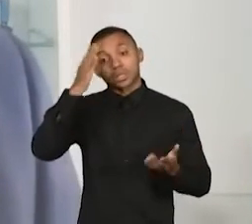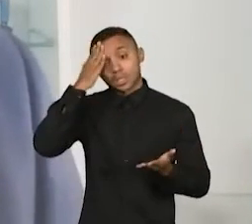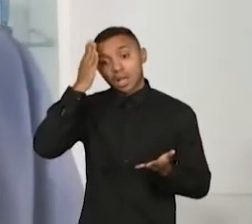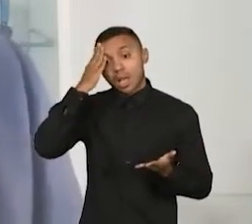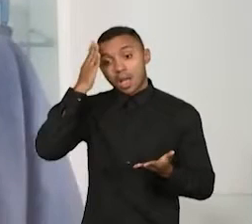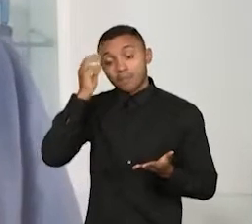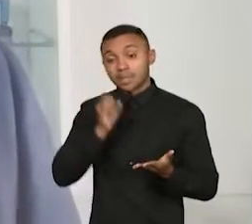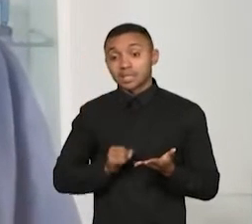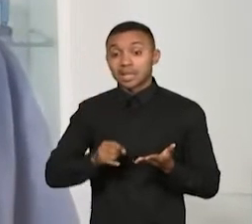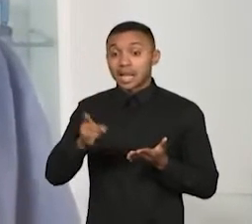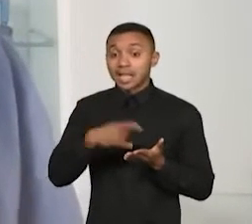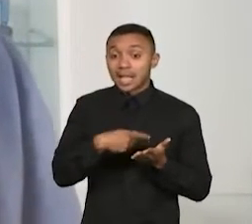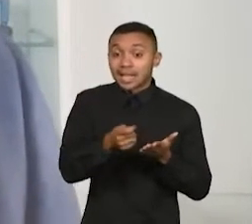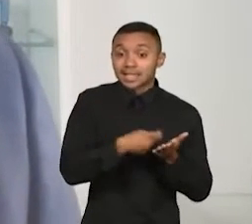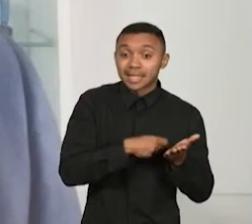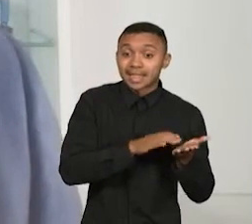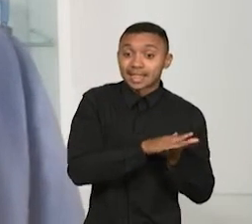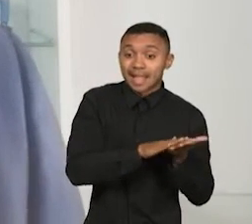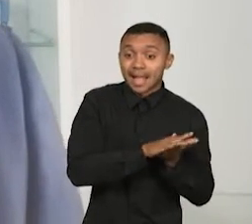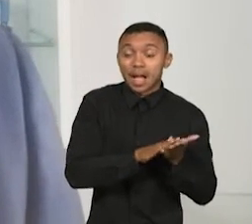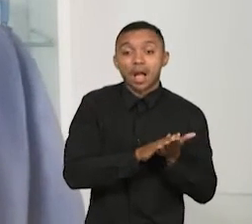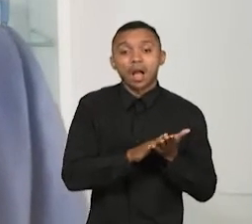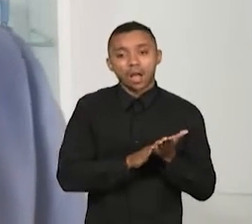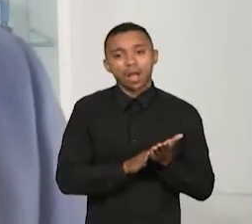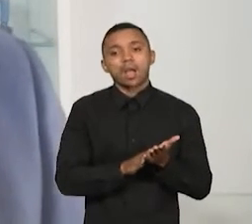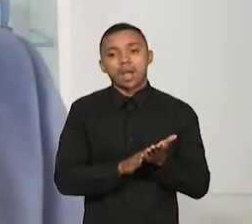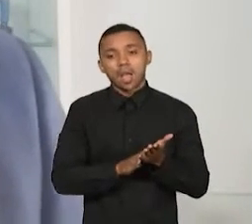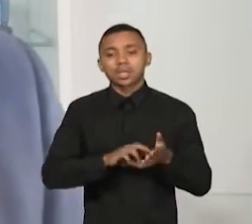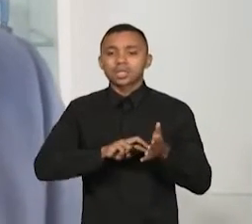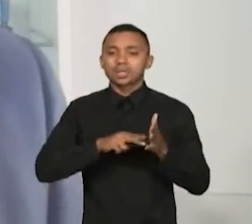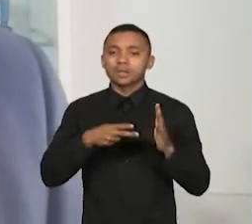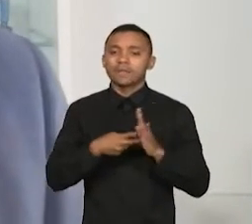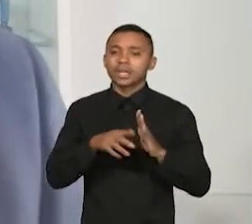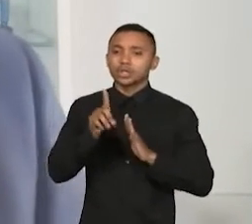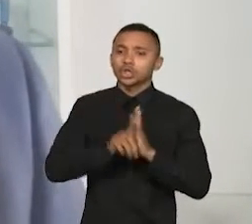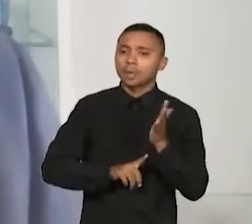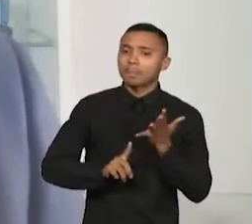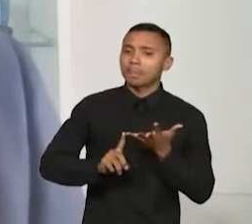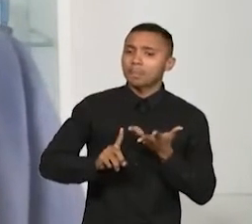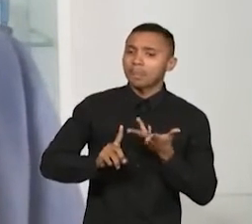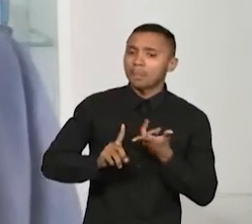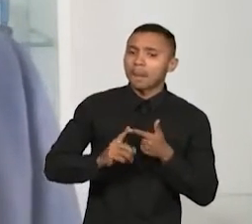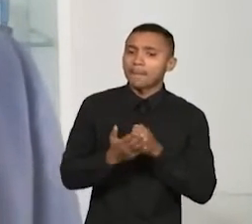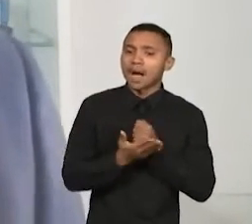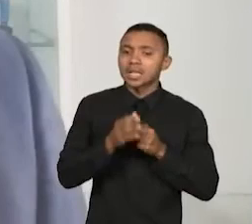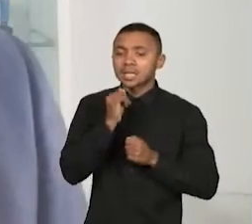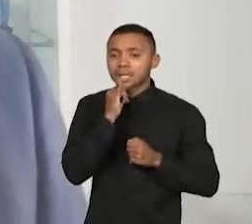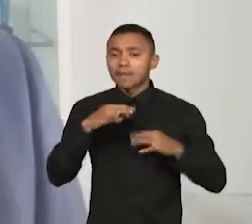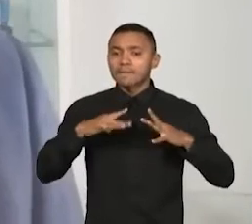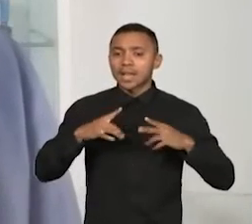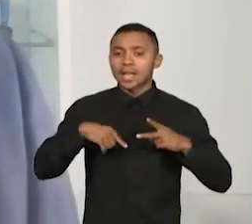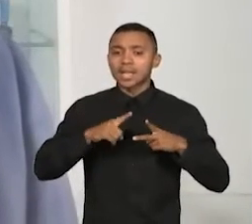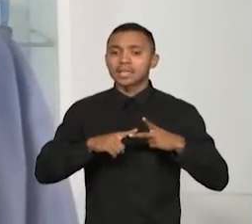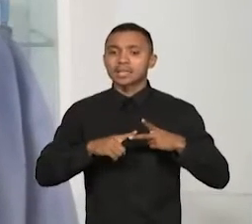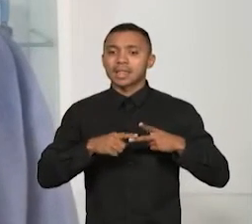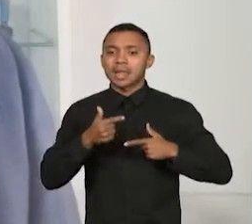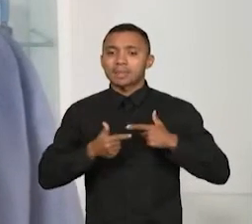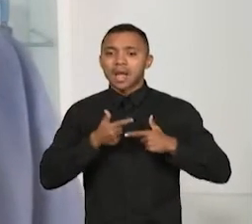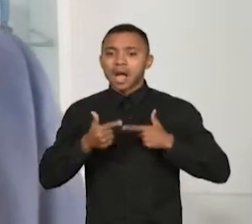quem não assina a carteira do empregado, nega ele todos os direitos básicos, desse terceiro, férias, horas extras,